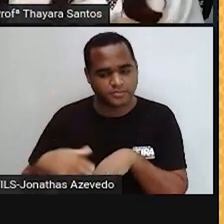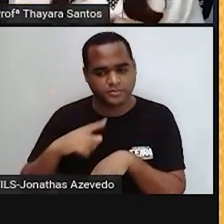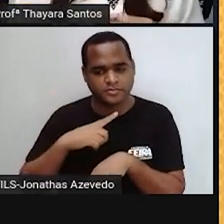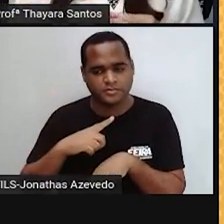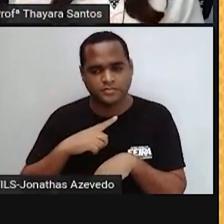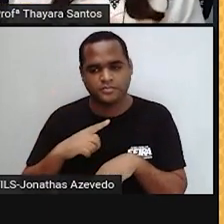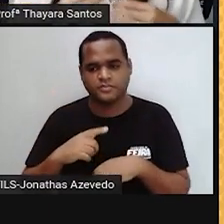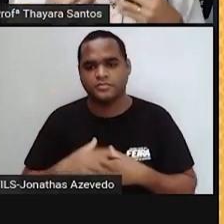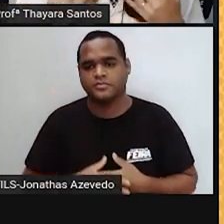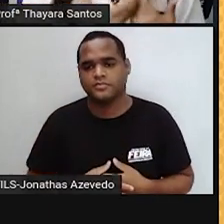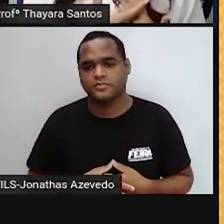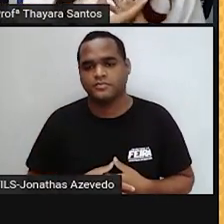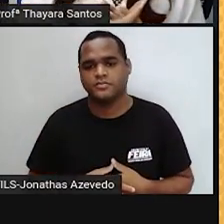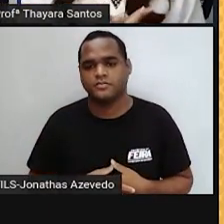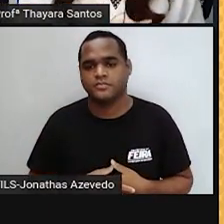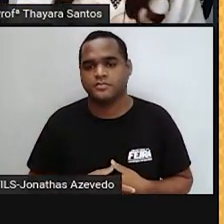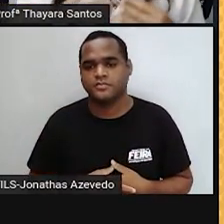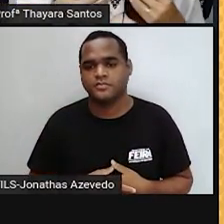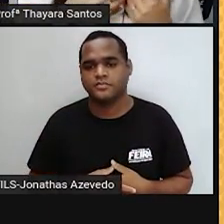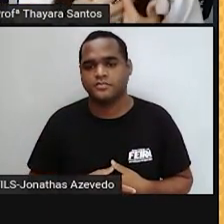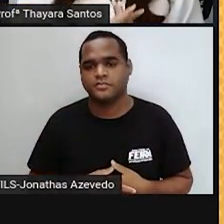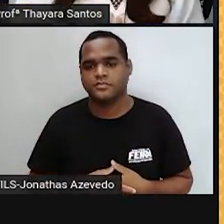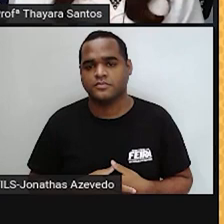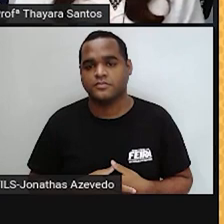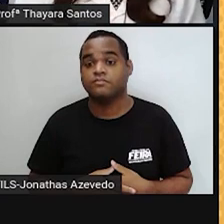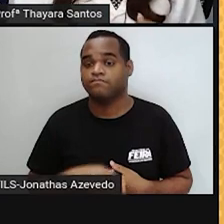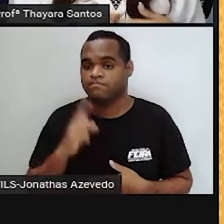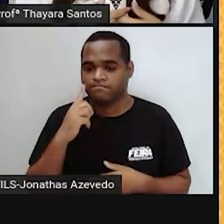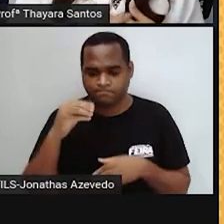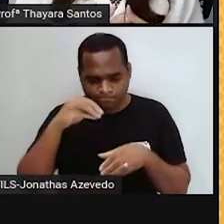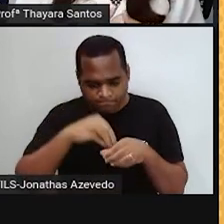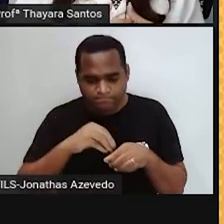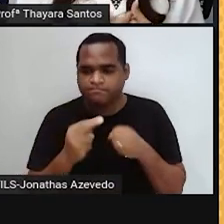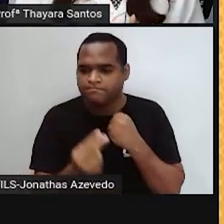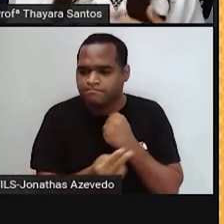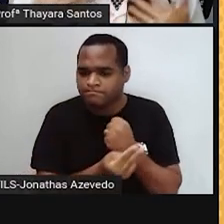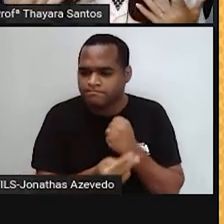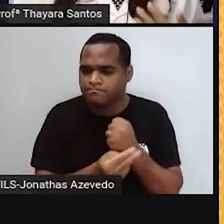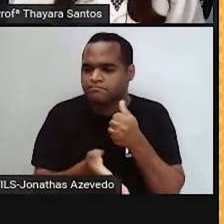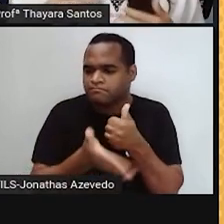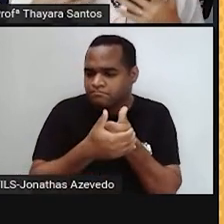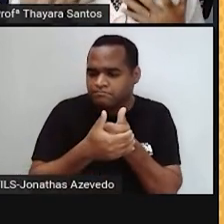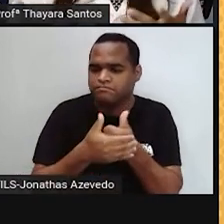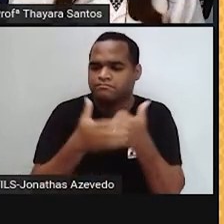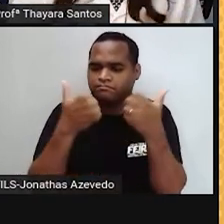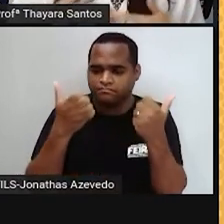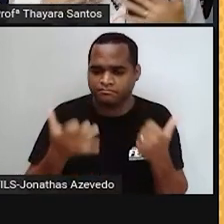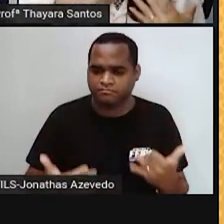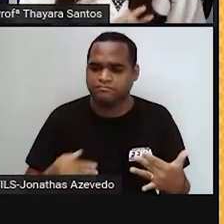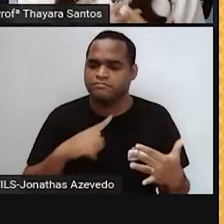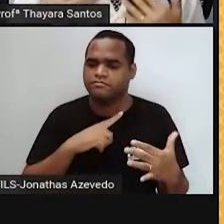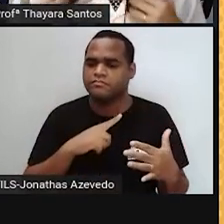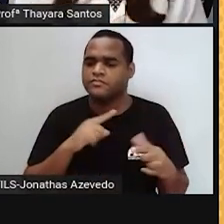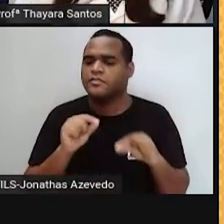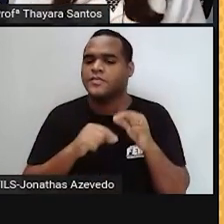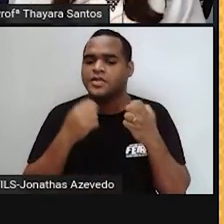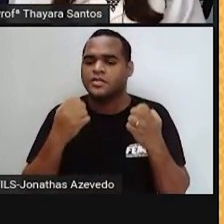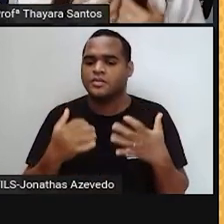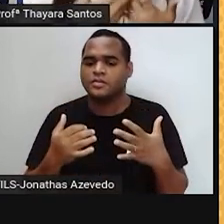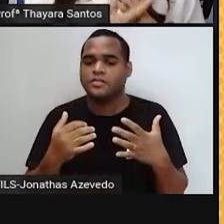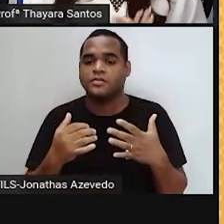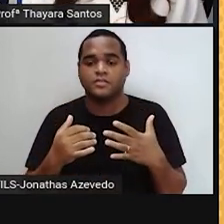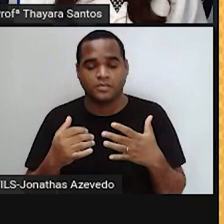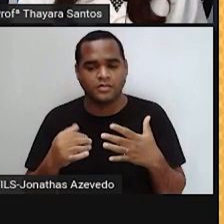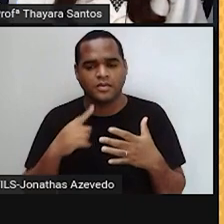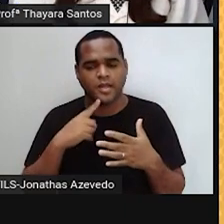pelo fato de ser um lugar abafado, escondido, isso favorece a proliferação de fungos e bactérias.